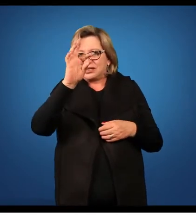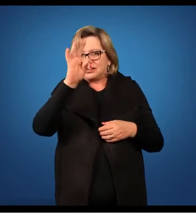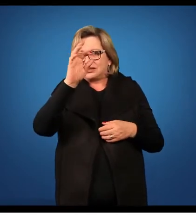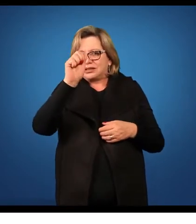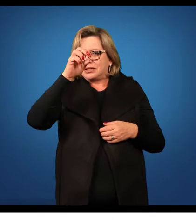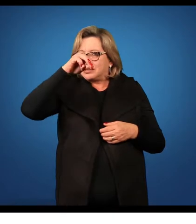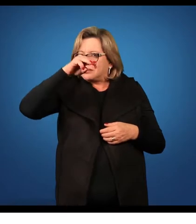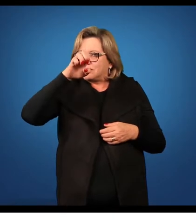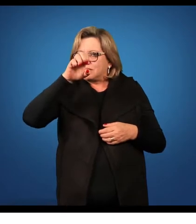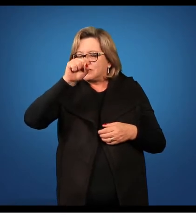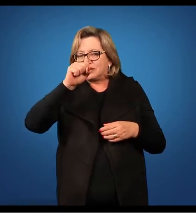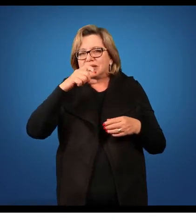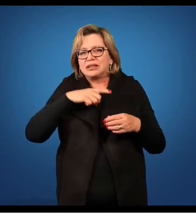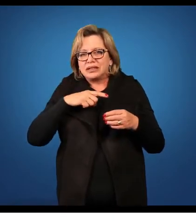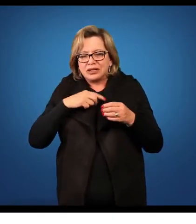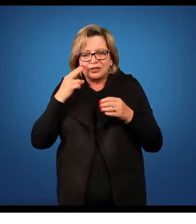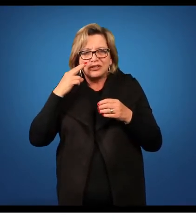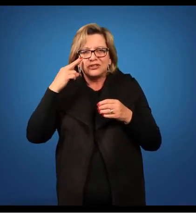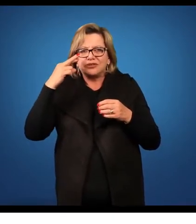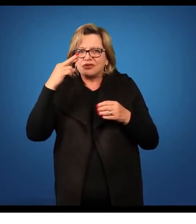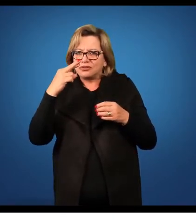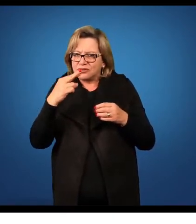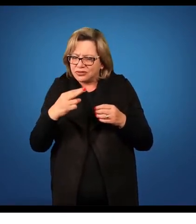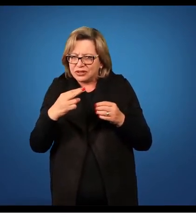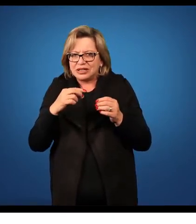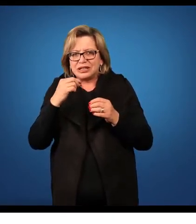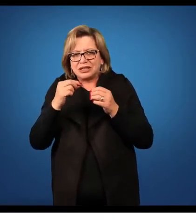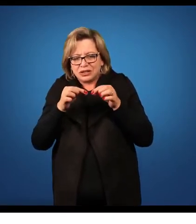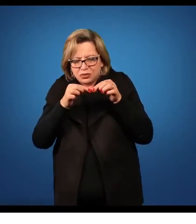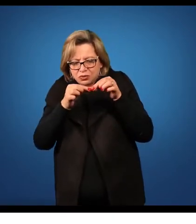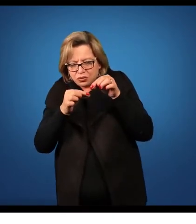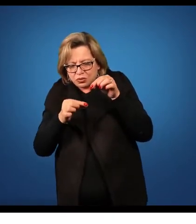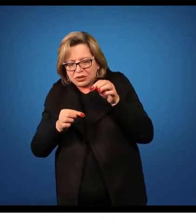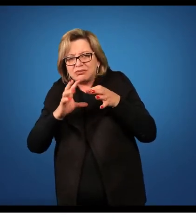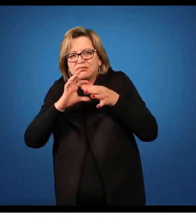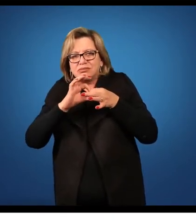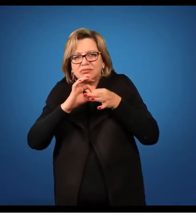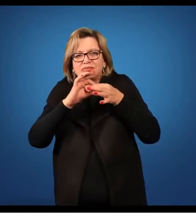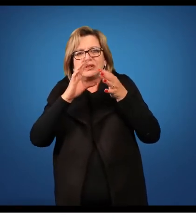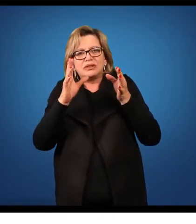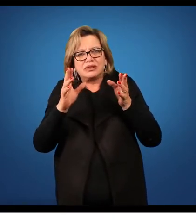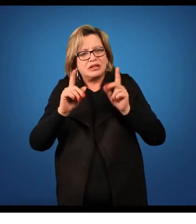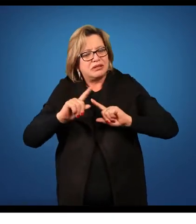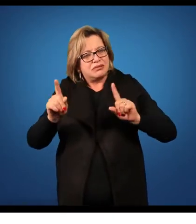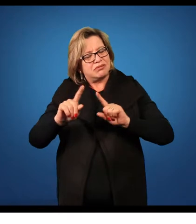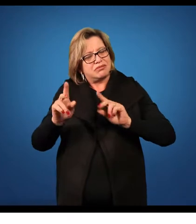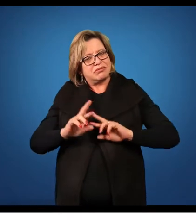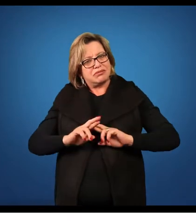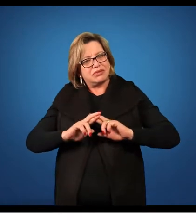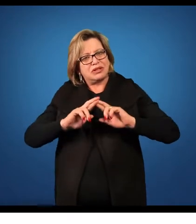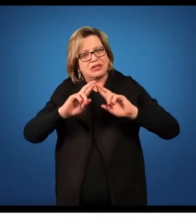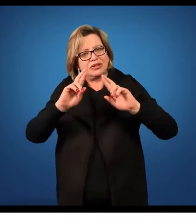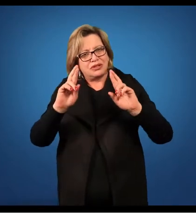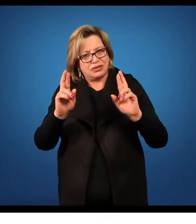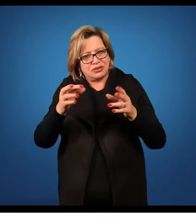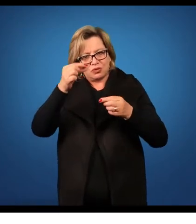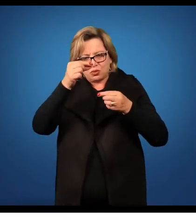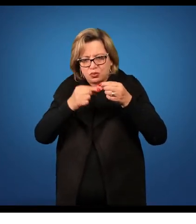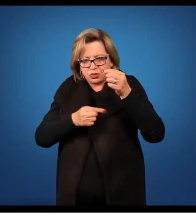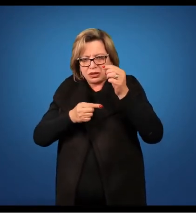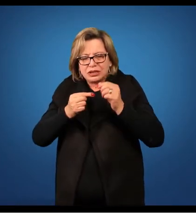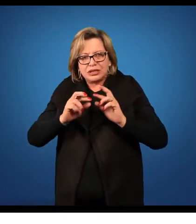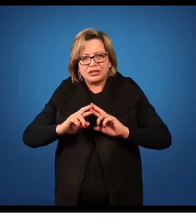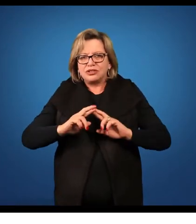gineceu. A gente consegue visualizar que os estames são livres e eles não são diferenciados em filetes e